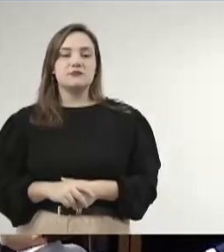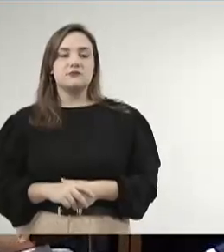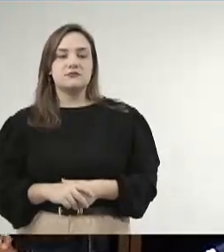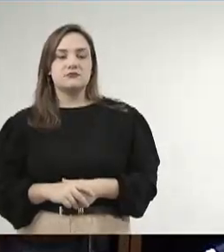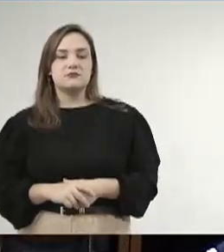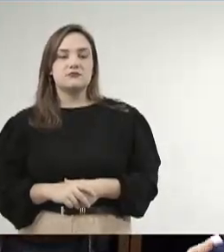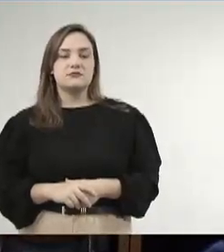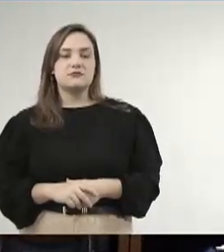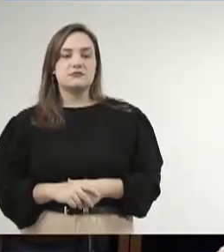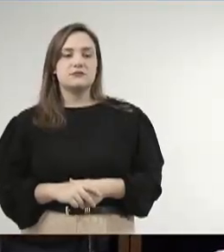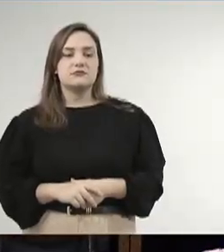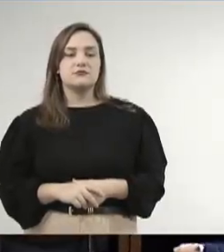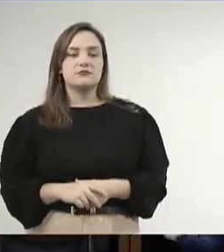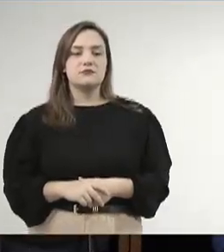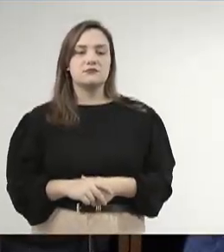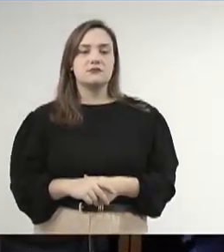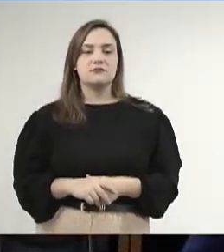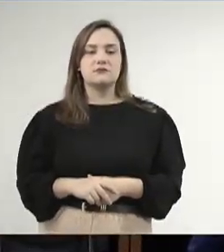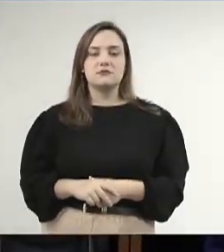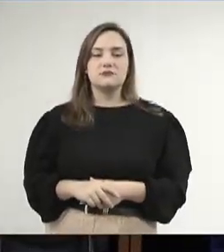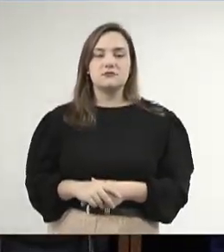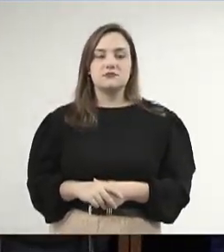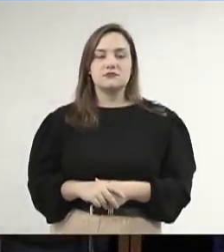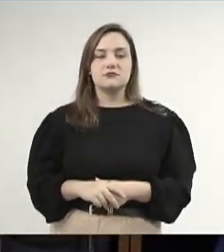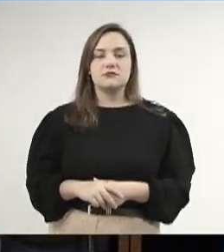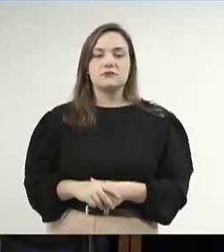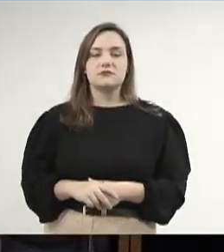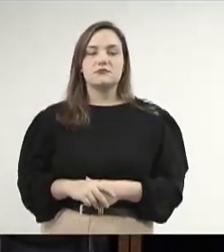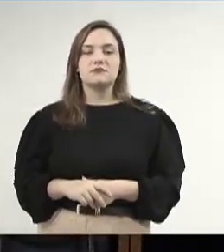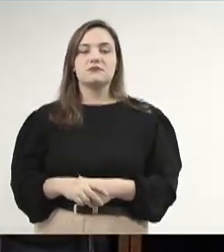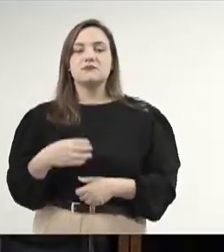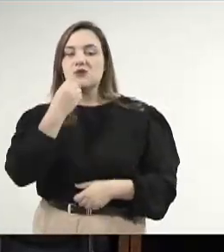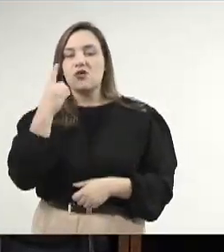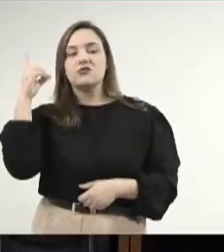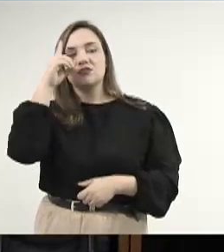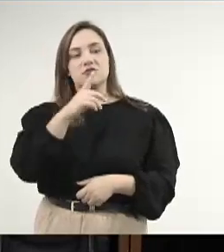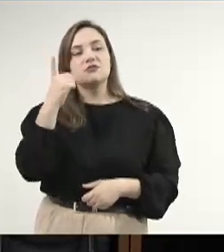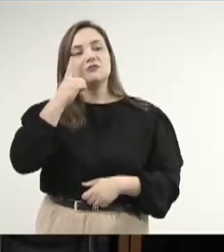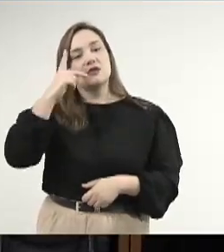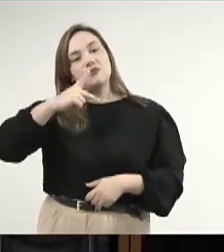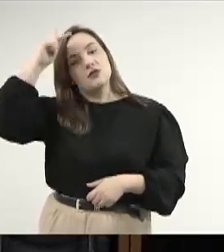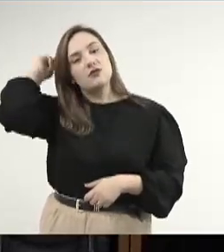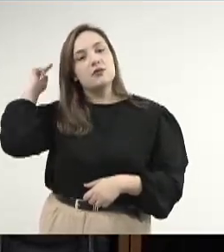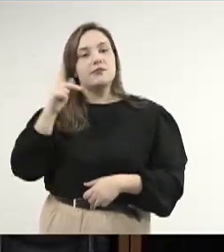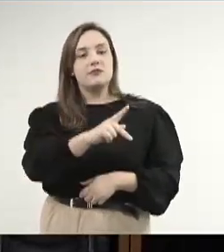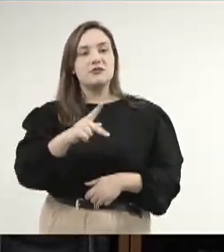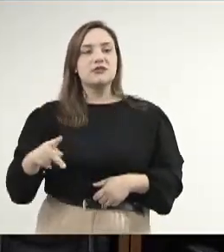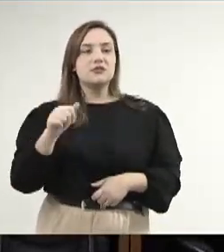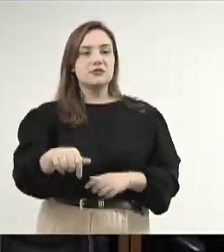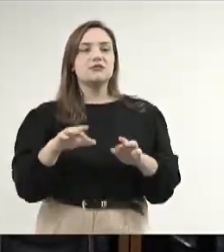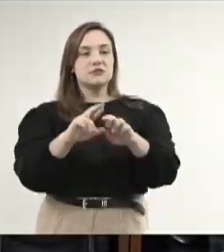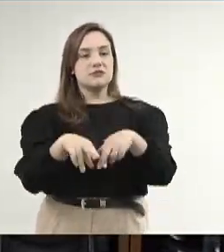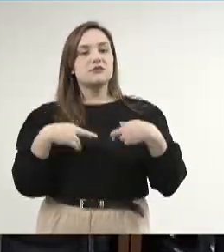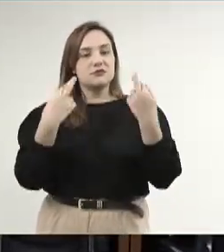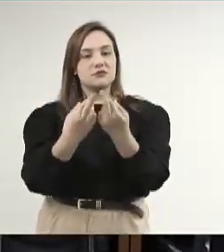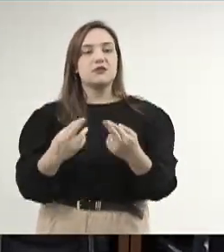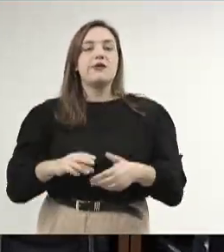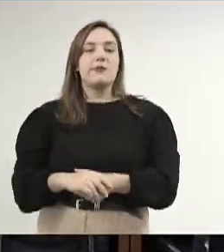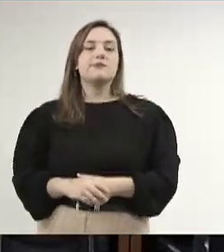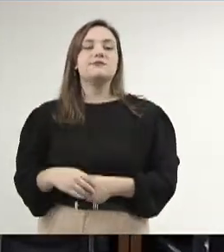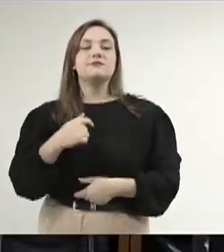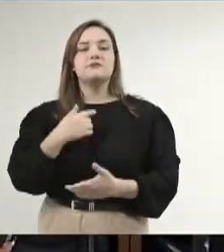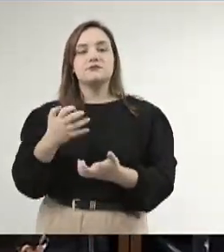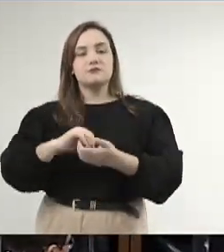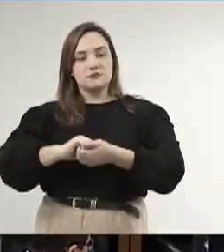Bom dia, deputado Paulo Corrêa, presidente desta sessão. Gostaria de